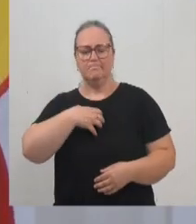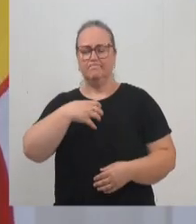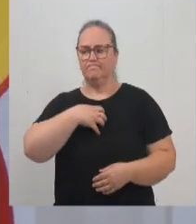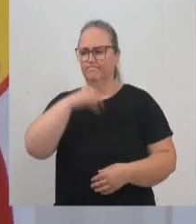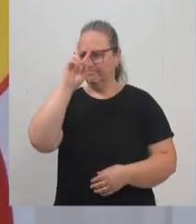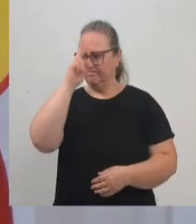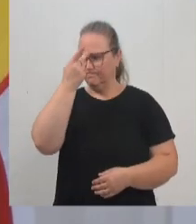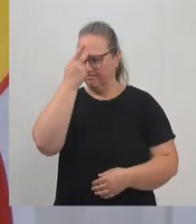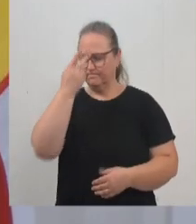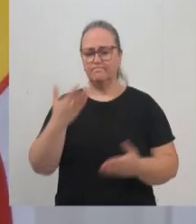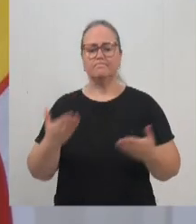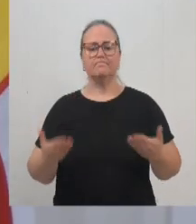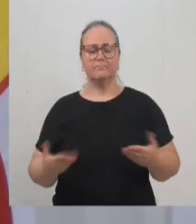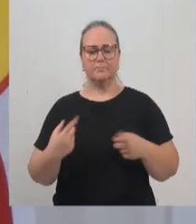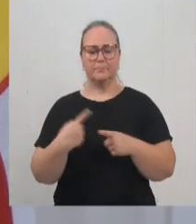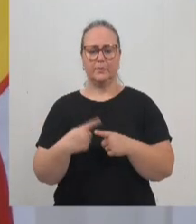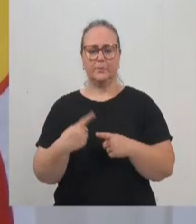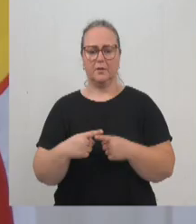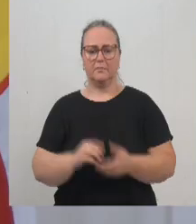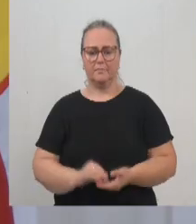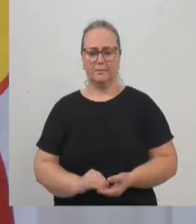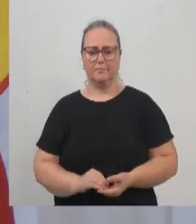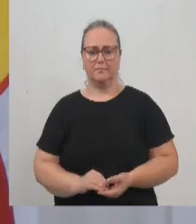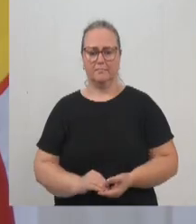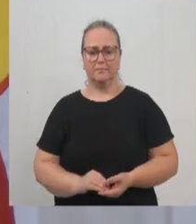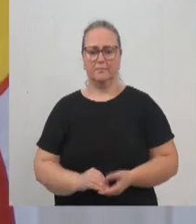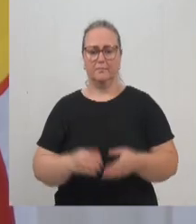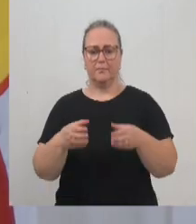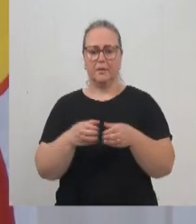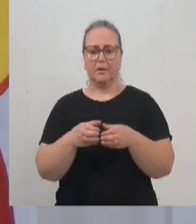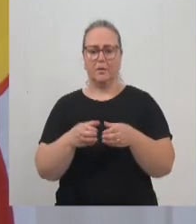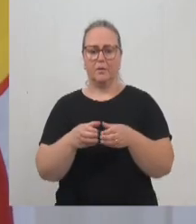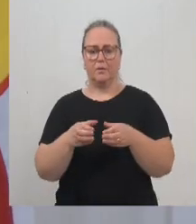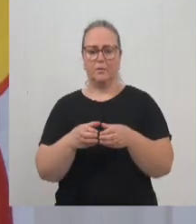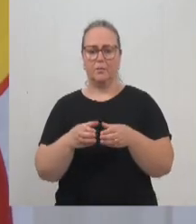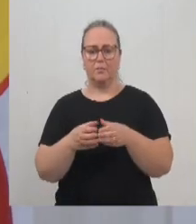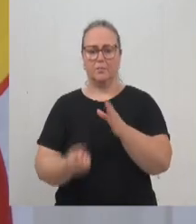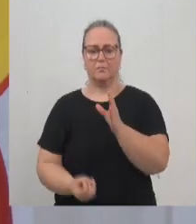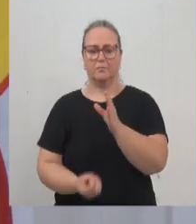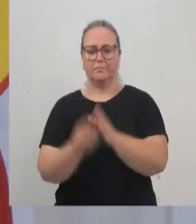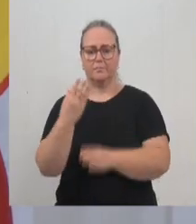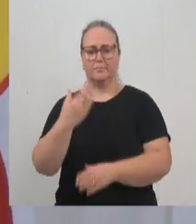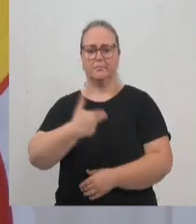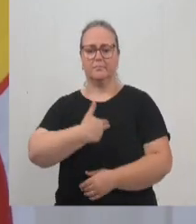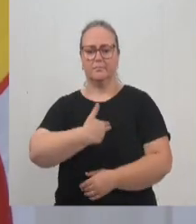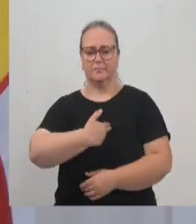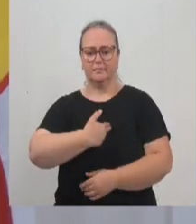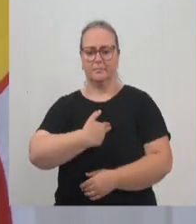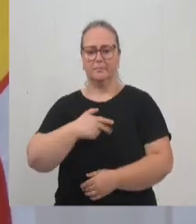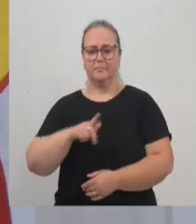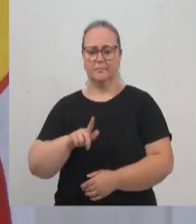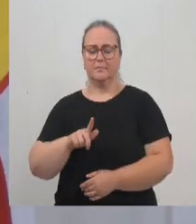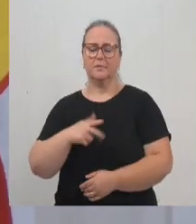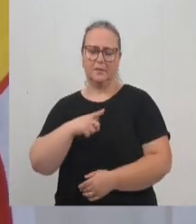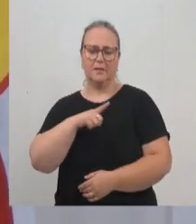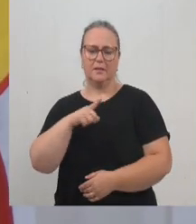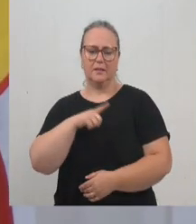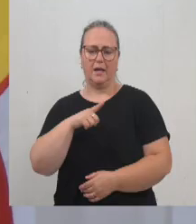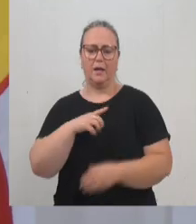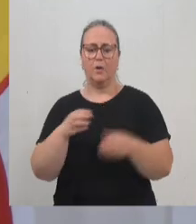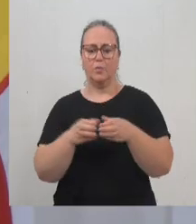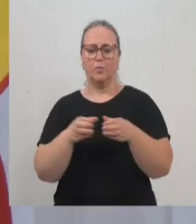é que foi feita pela bancada da Fundação Getúlio Vargas, que tem o